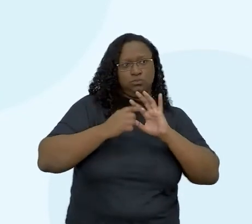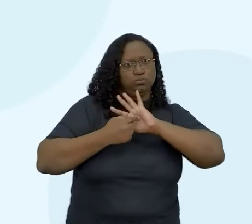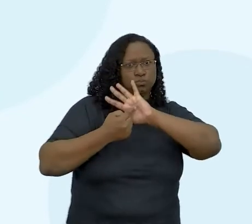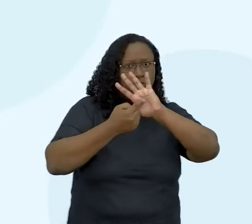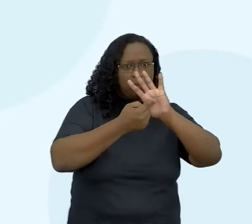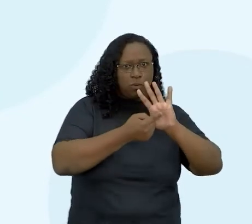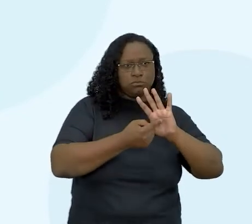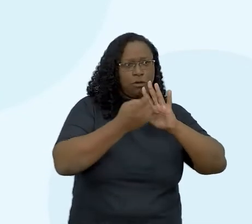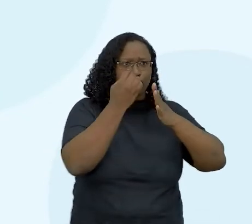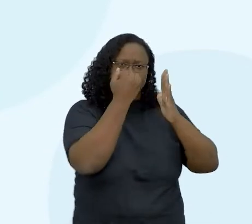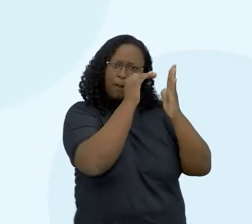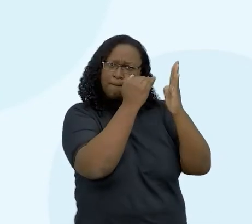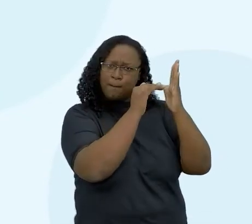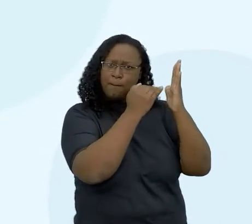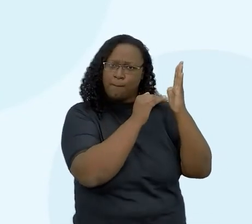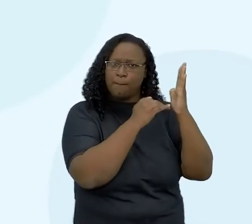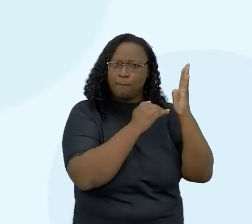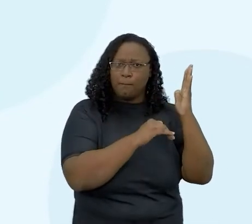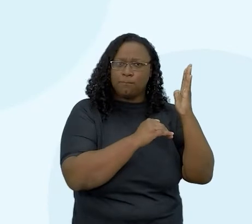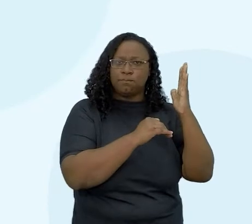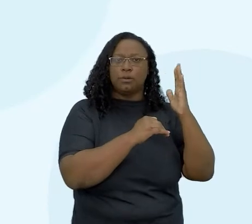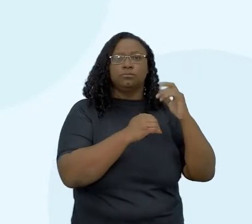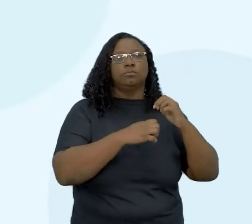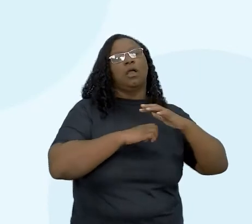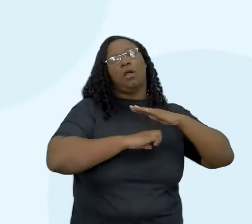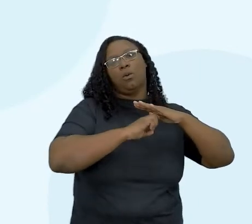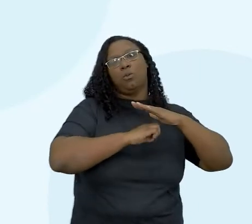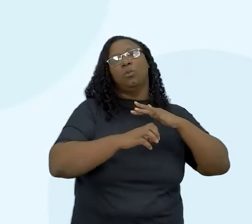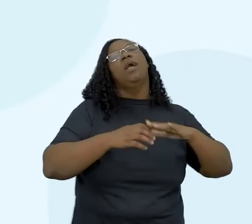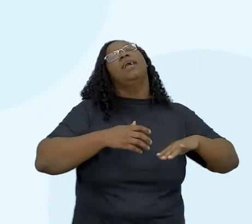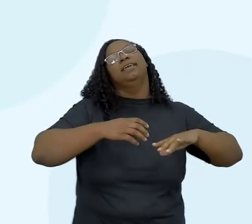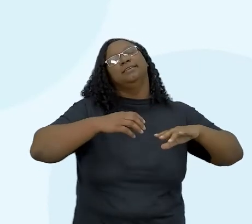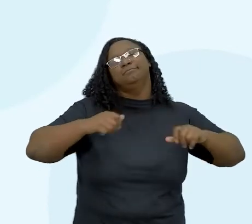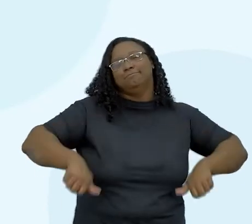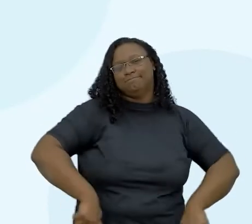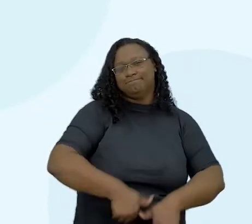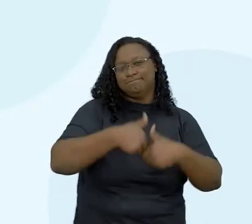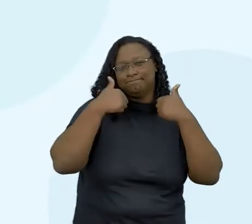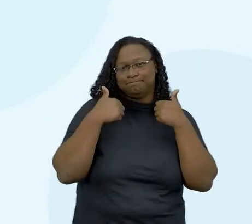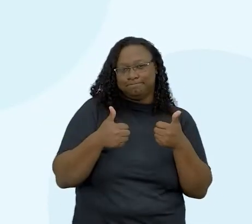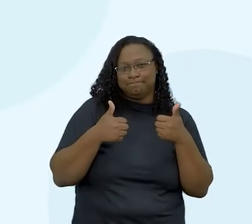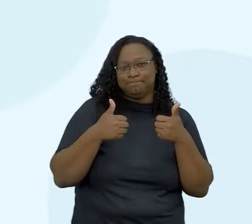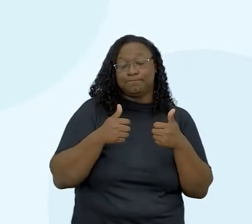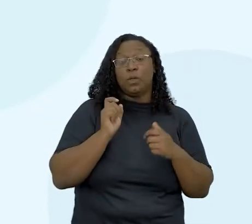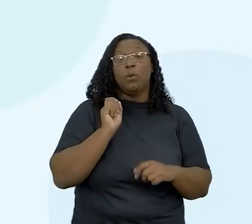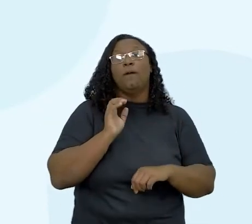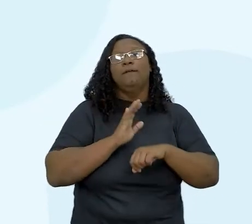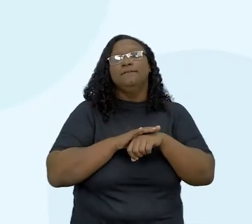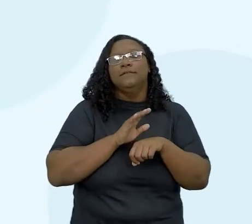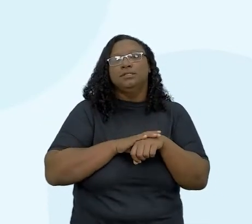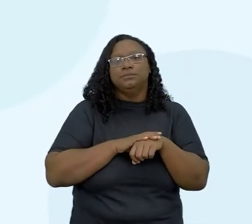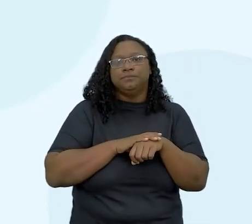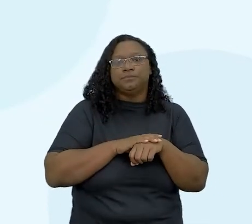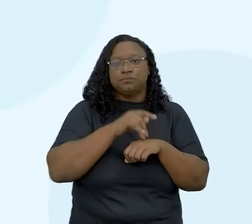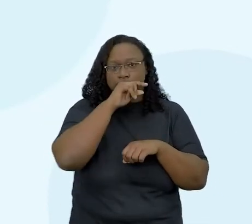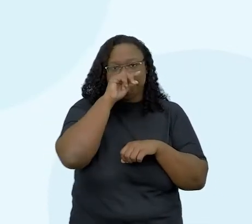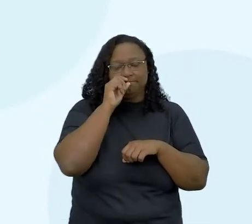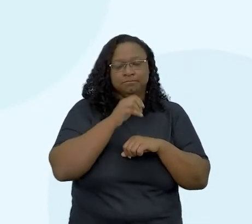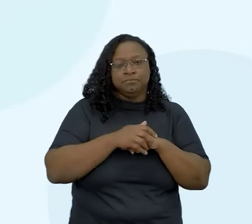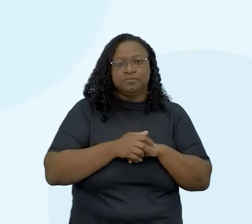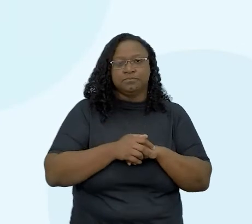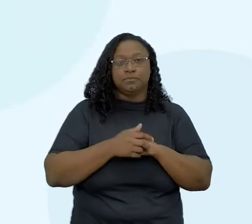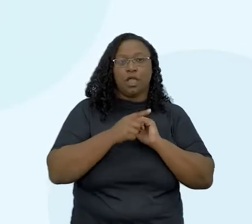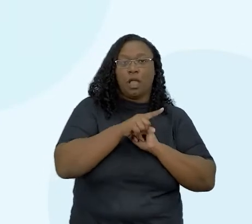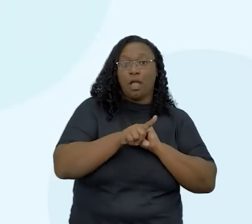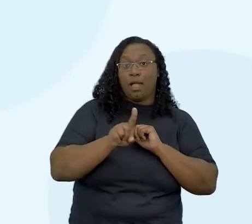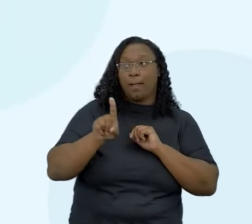empreendedor de sucesso aí, do bom empreendedor. E aí o que a gente vai fazer, Duane? A gente vai fazer o seguinte, vamos